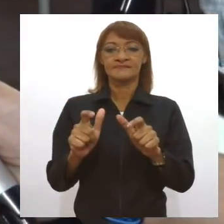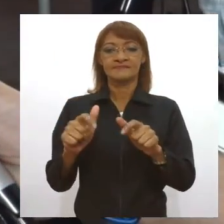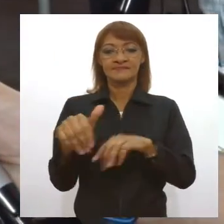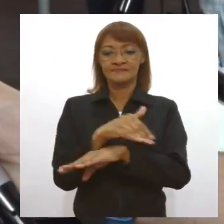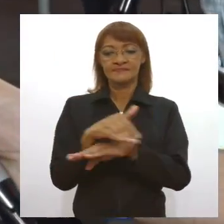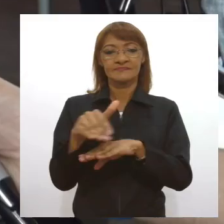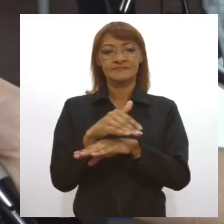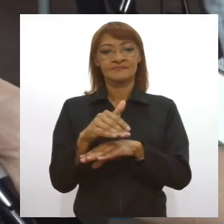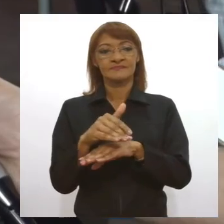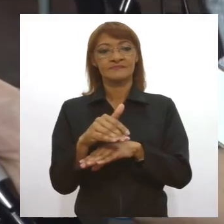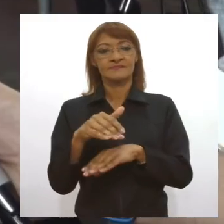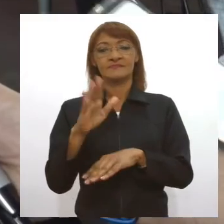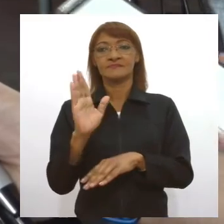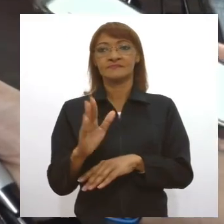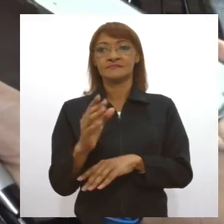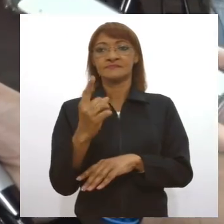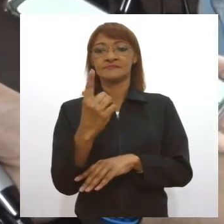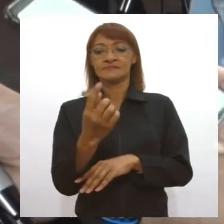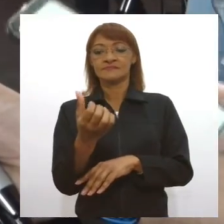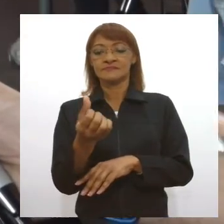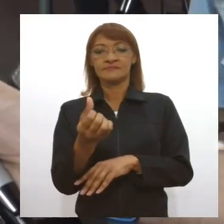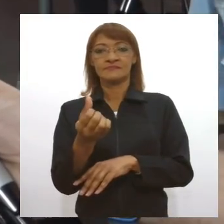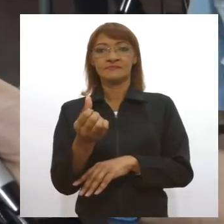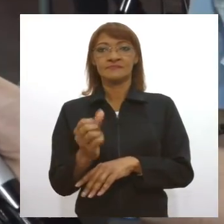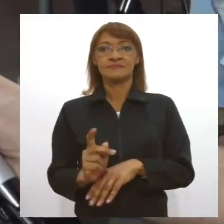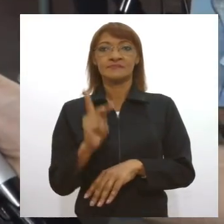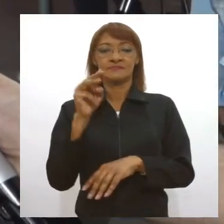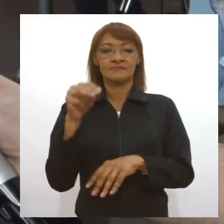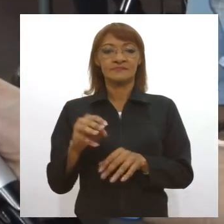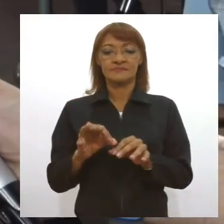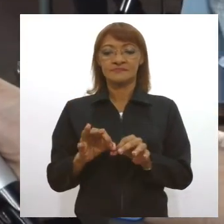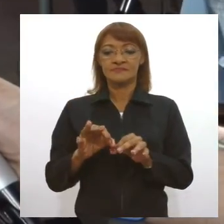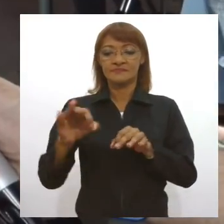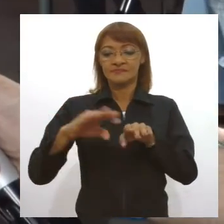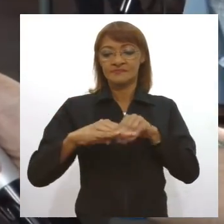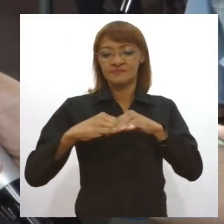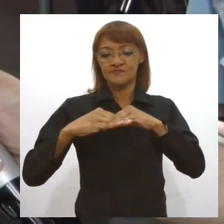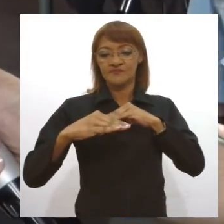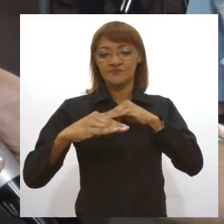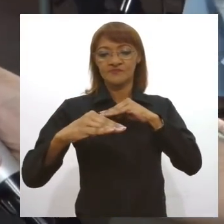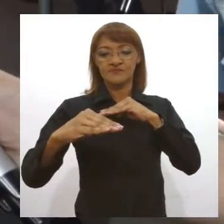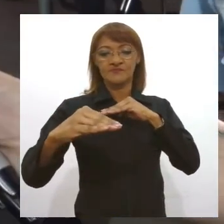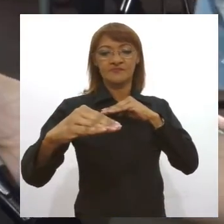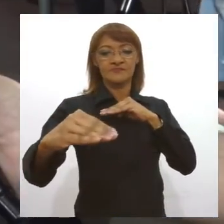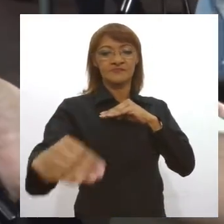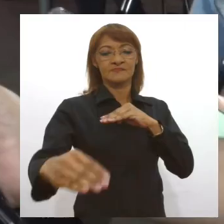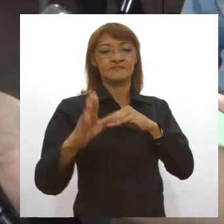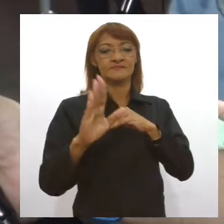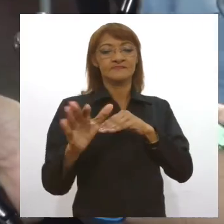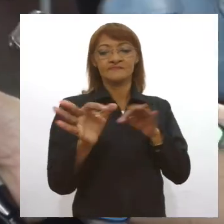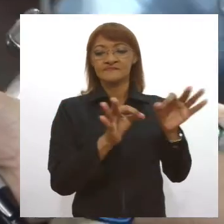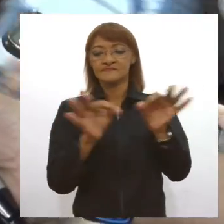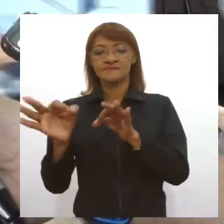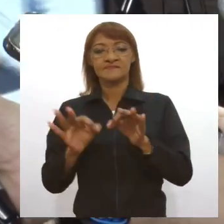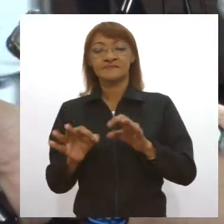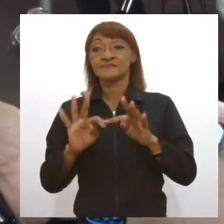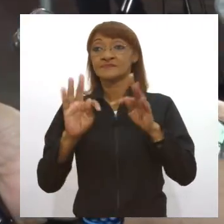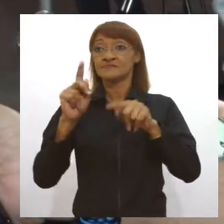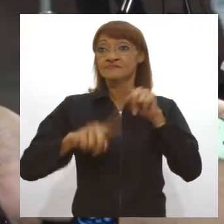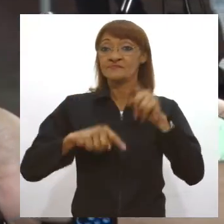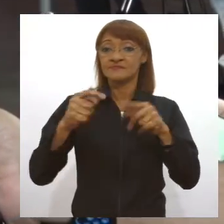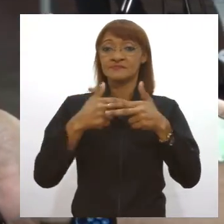aproximadamente 16 quilômetros de calçadão e rodovia com equipamentos esportivos.